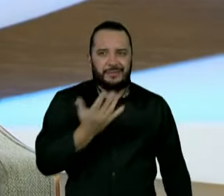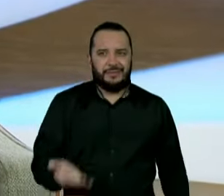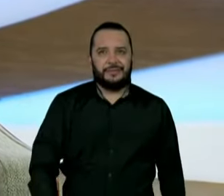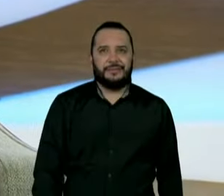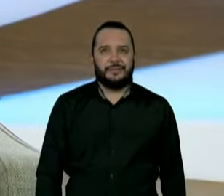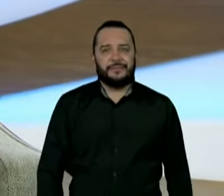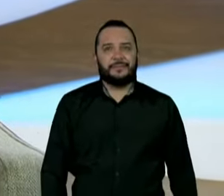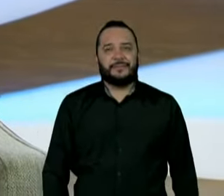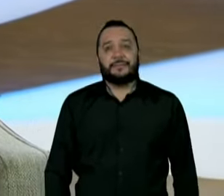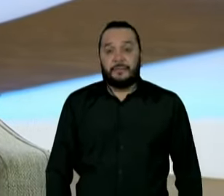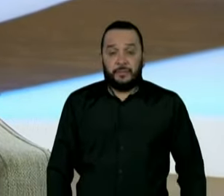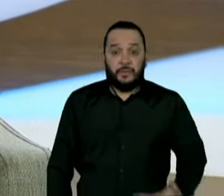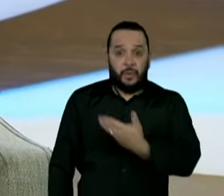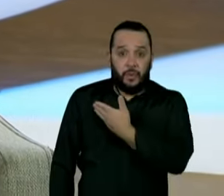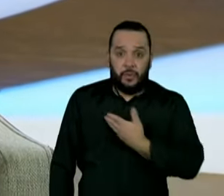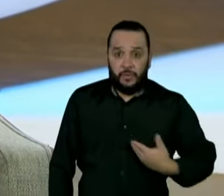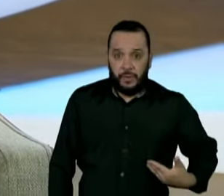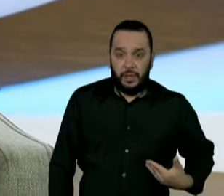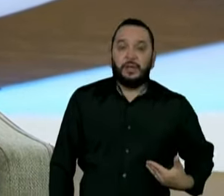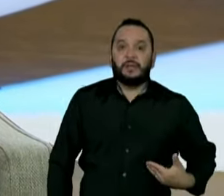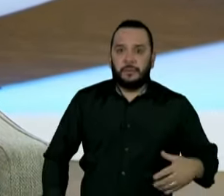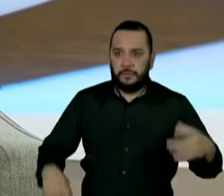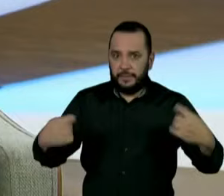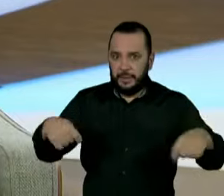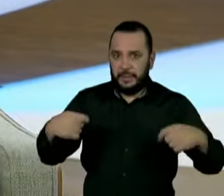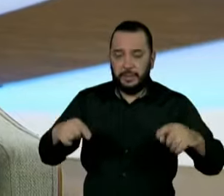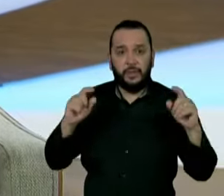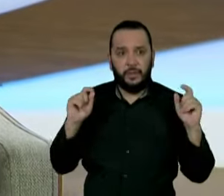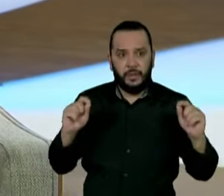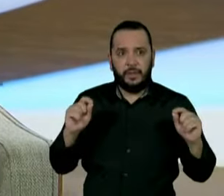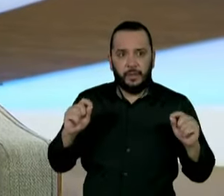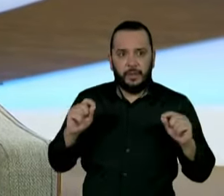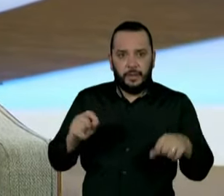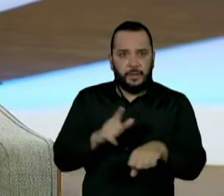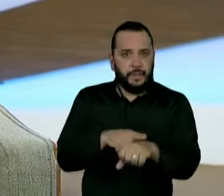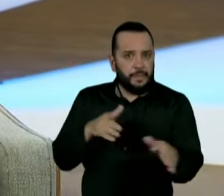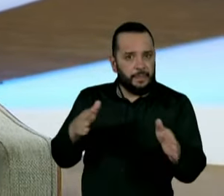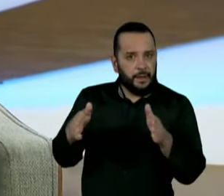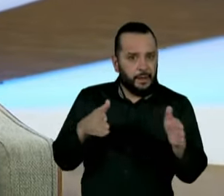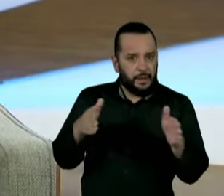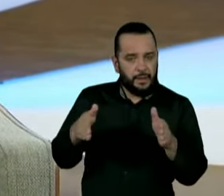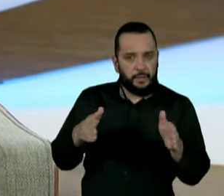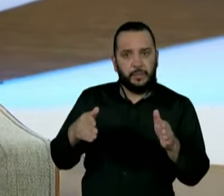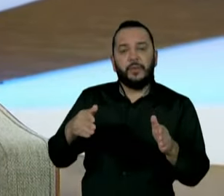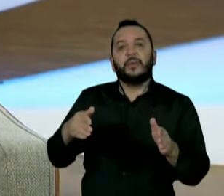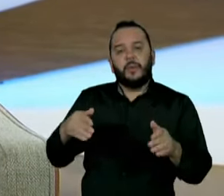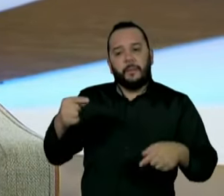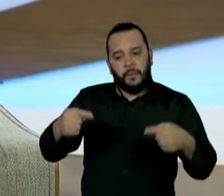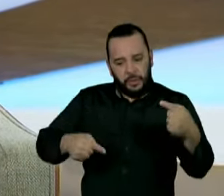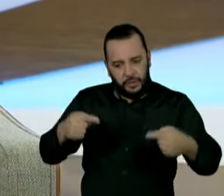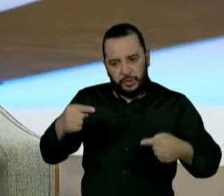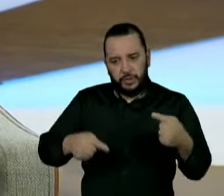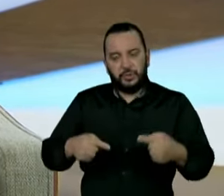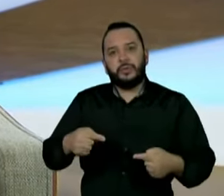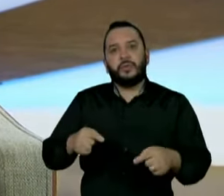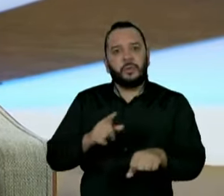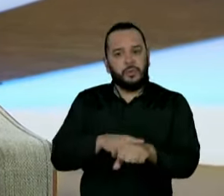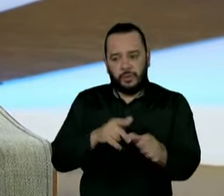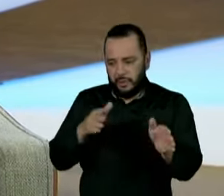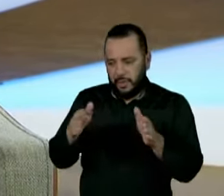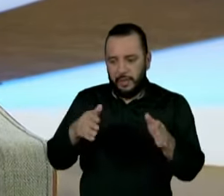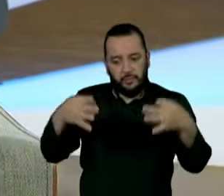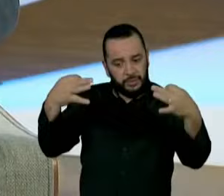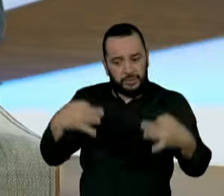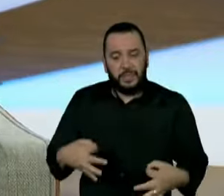O Estado faz aquilo que a determinação política determinar no tempo que determinar, se houver vontade política. Quando não há vontade